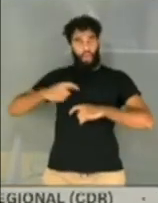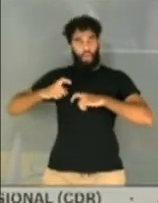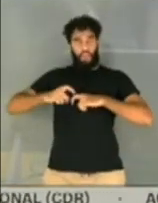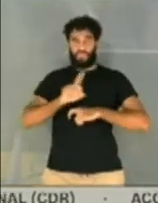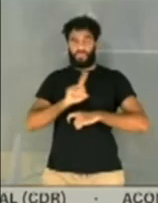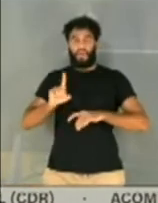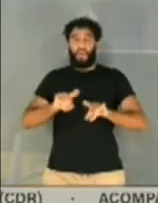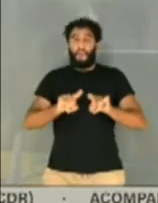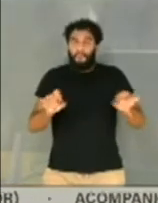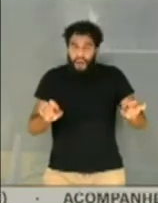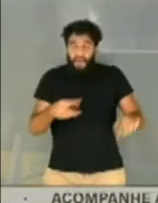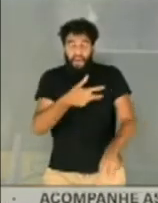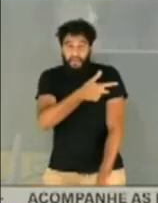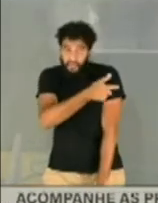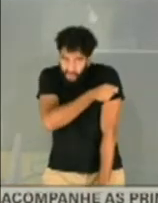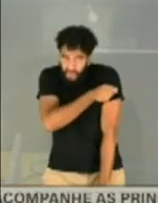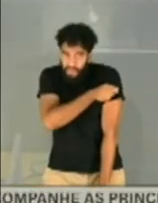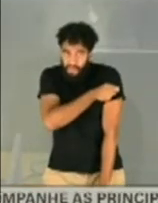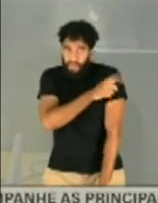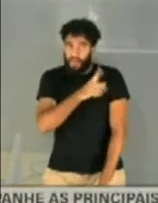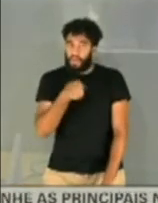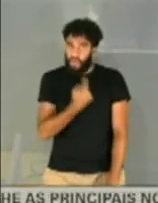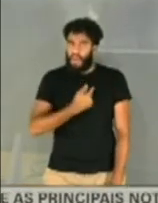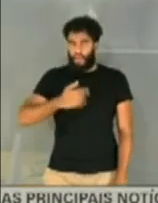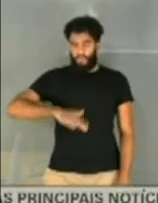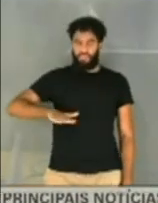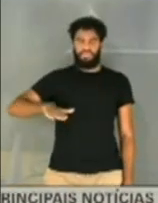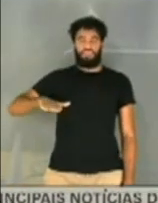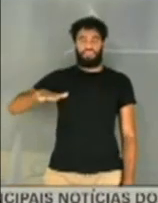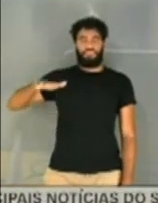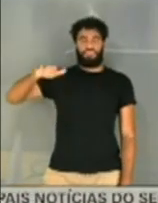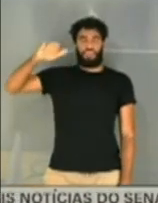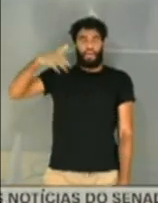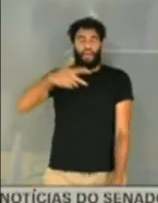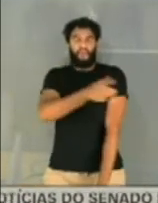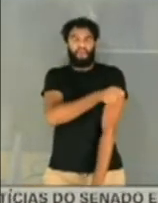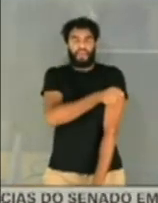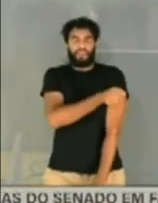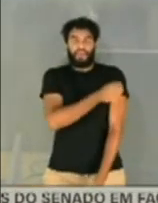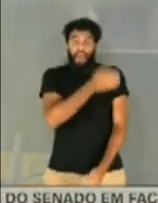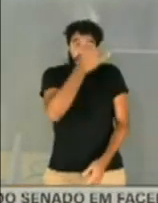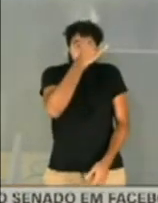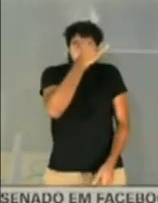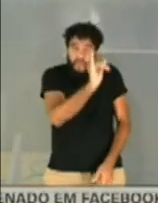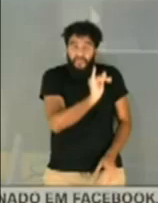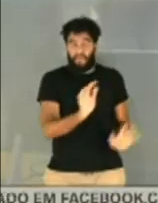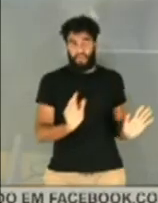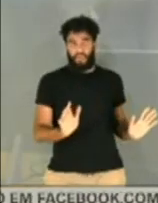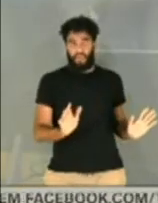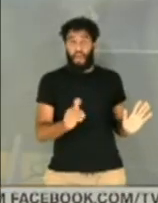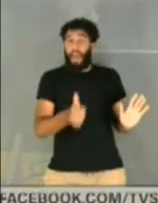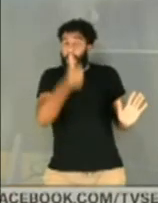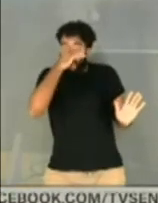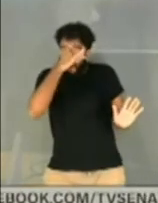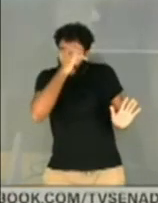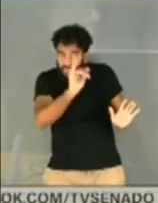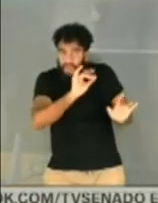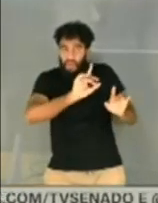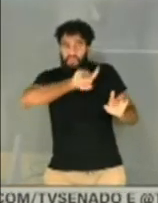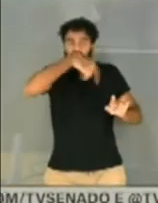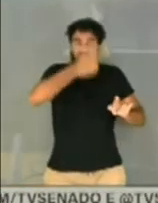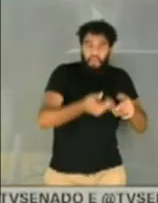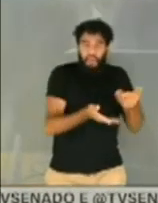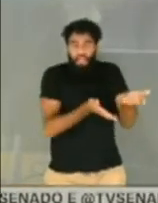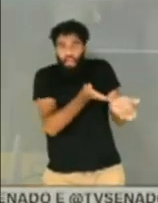Mas vacina, desde que a gente tem por gente, vacina sempre preveniu. É melhor prevenir do que